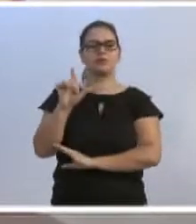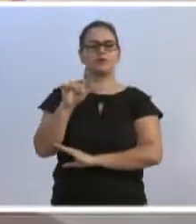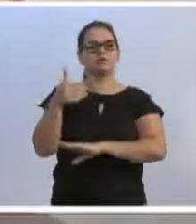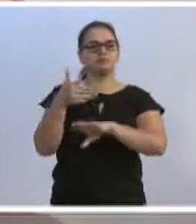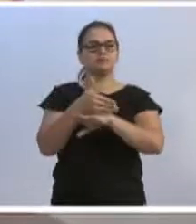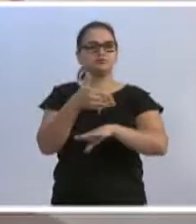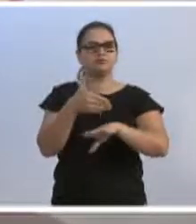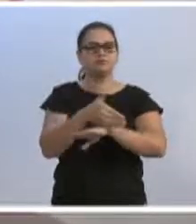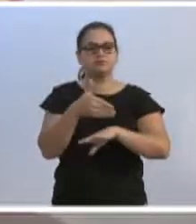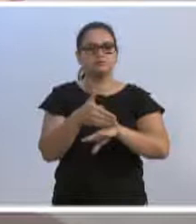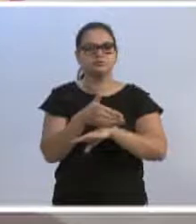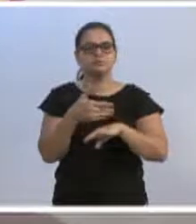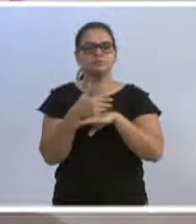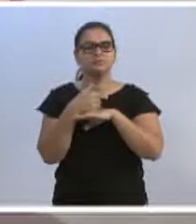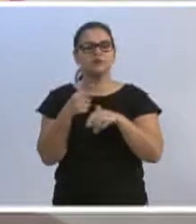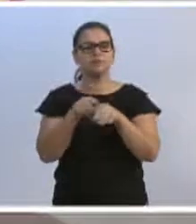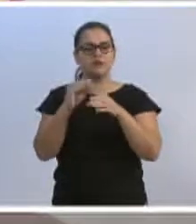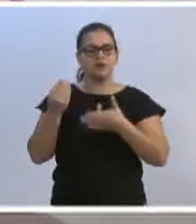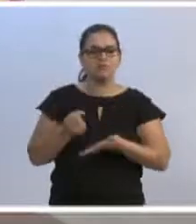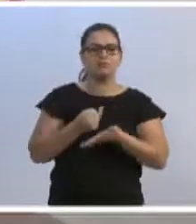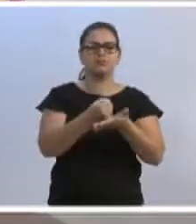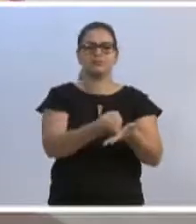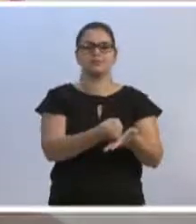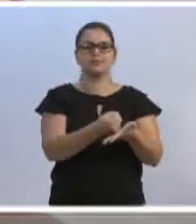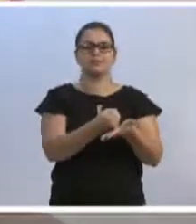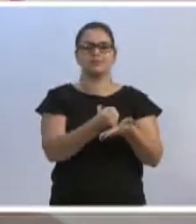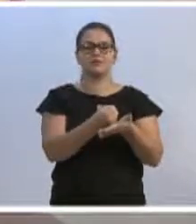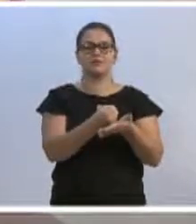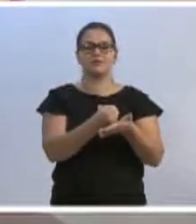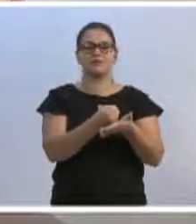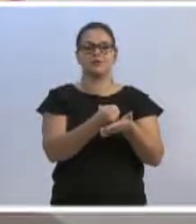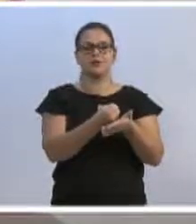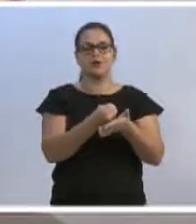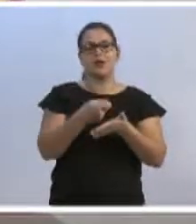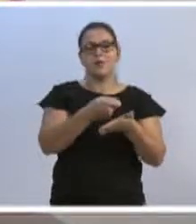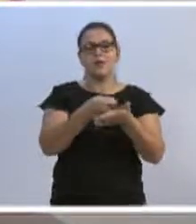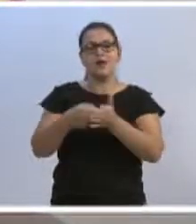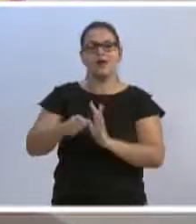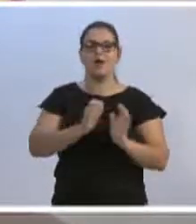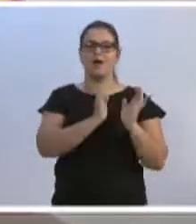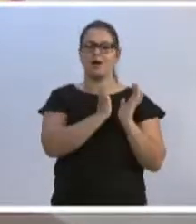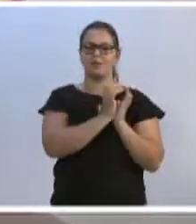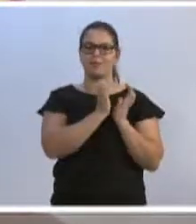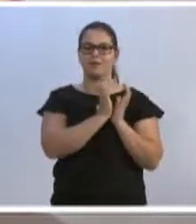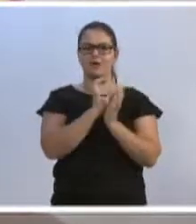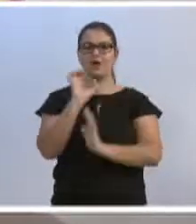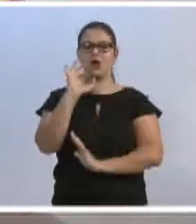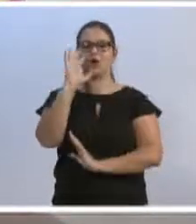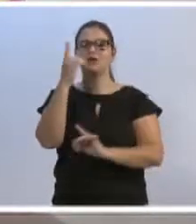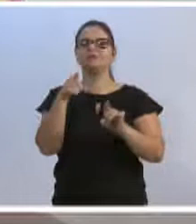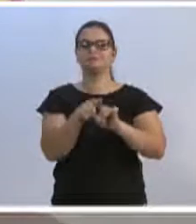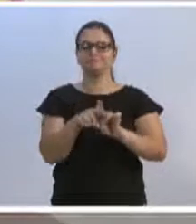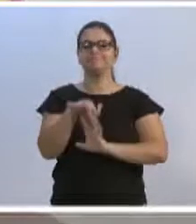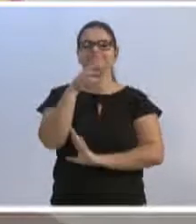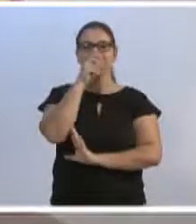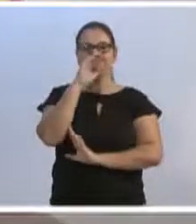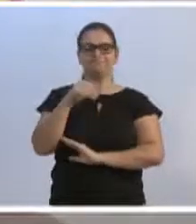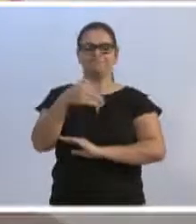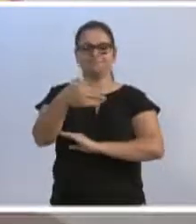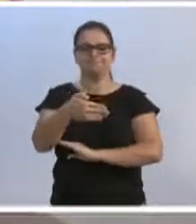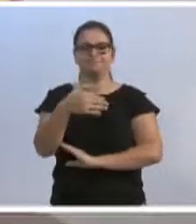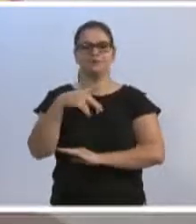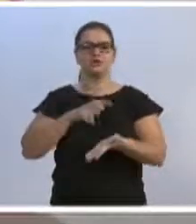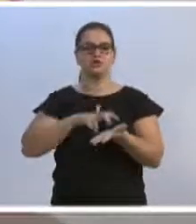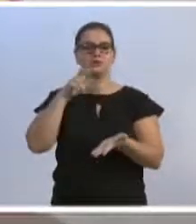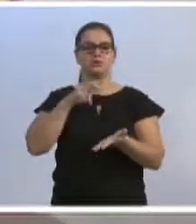participarem e a contribuírem ao pedágio da PAI, que ocorrerá também no sábado pela manhã,